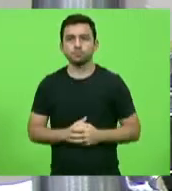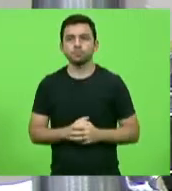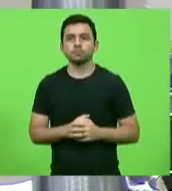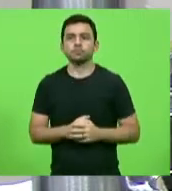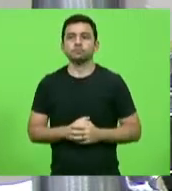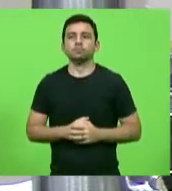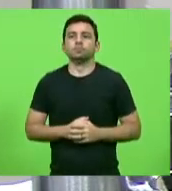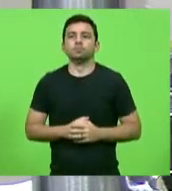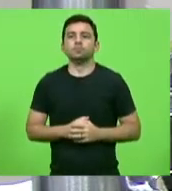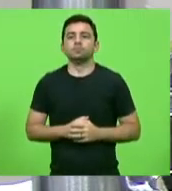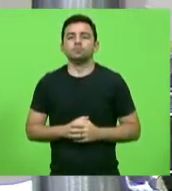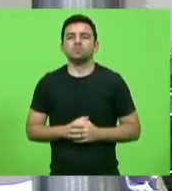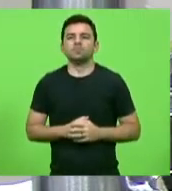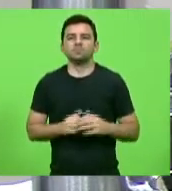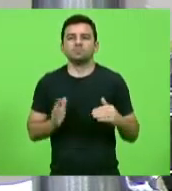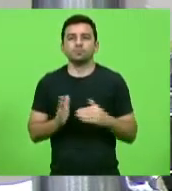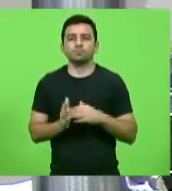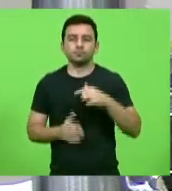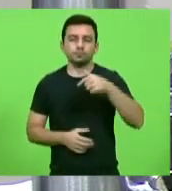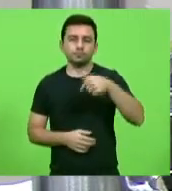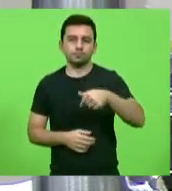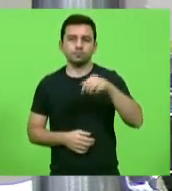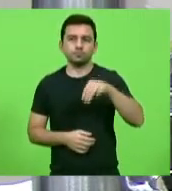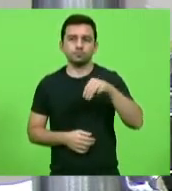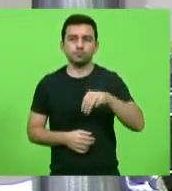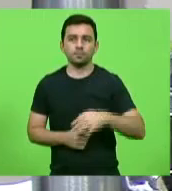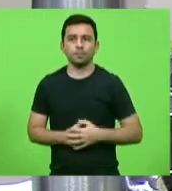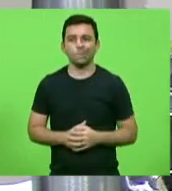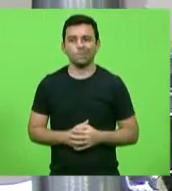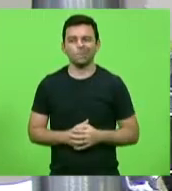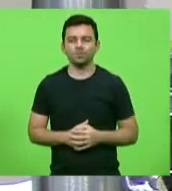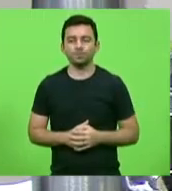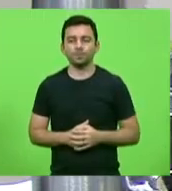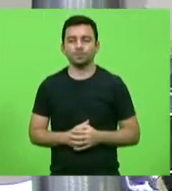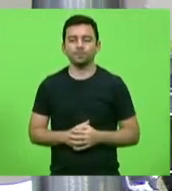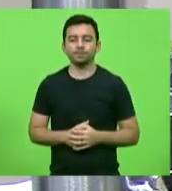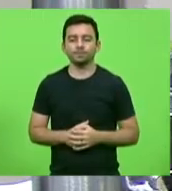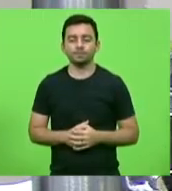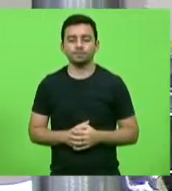José Milton, por sete minutos e trinta segundos, deputado.